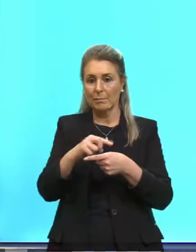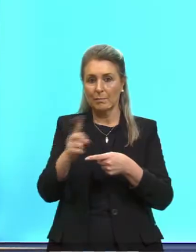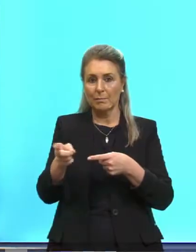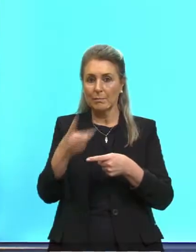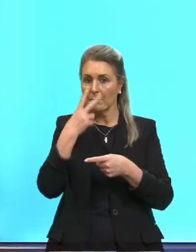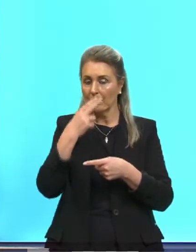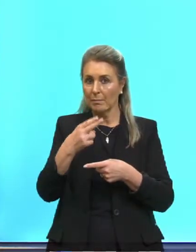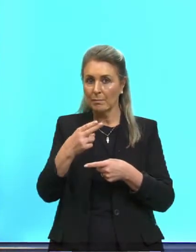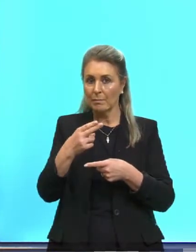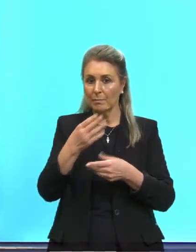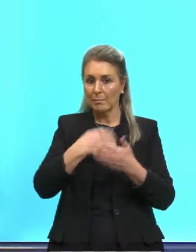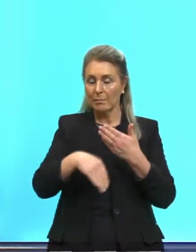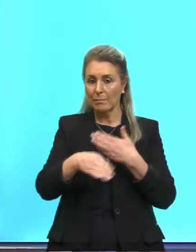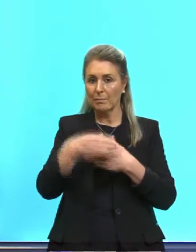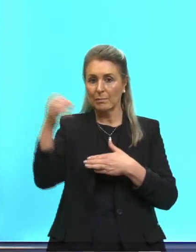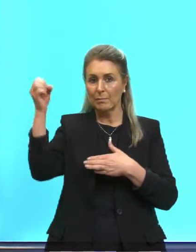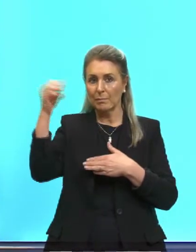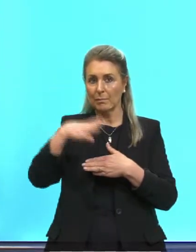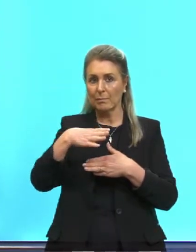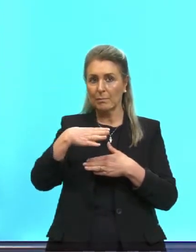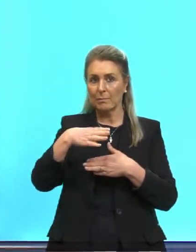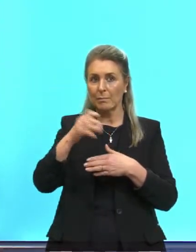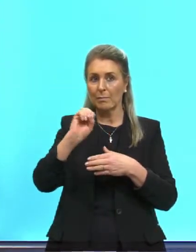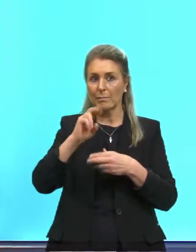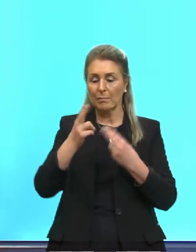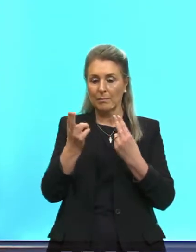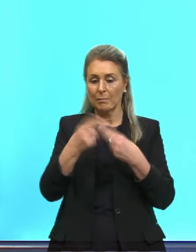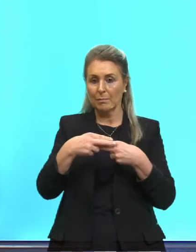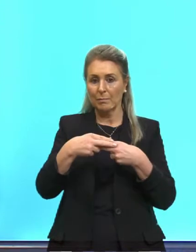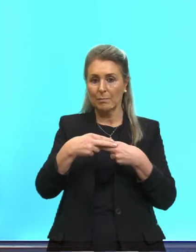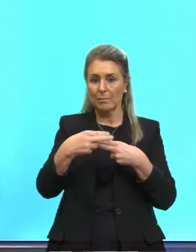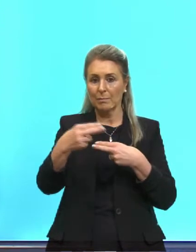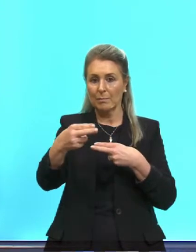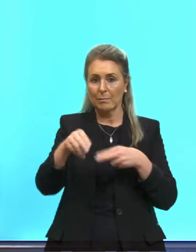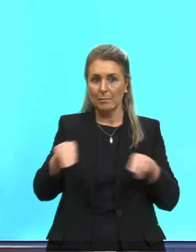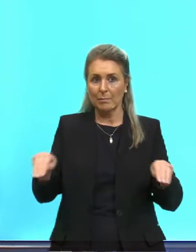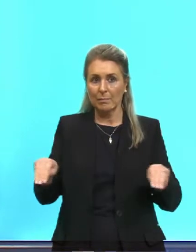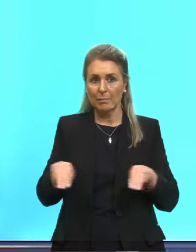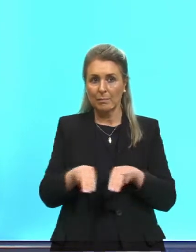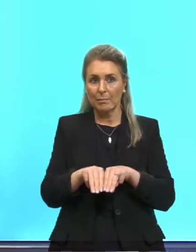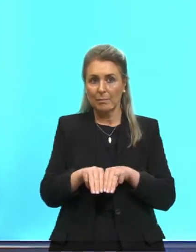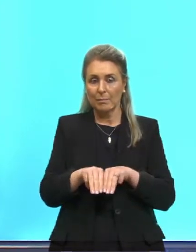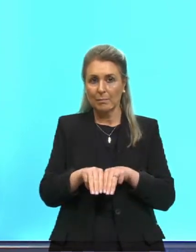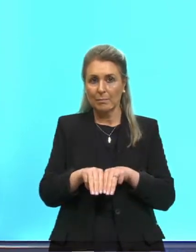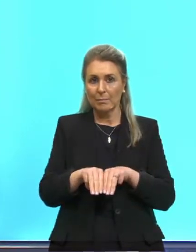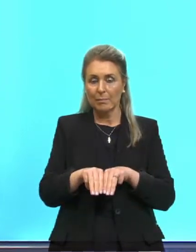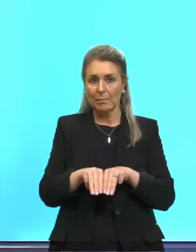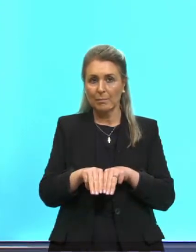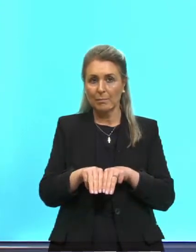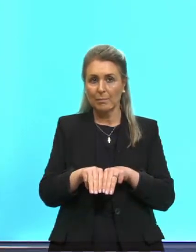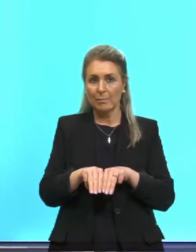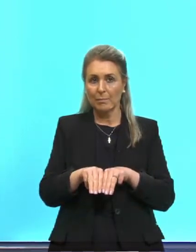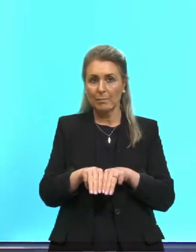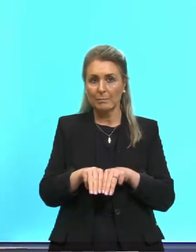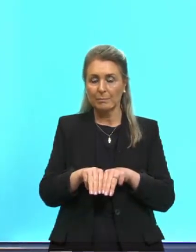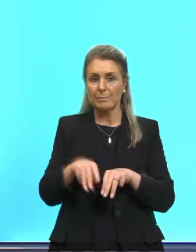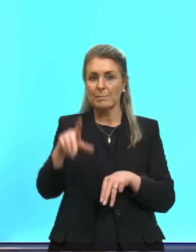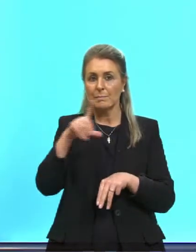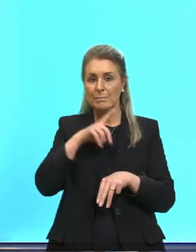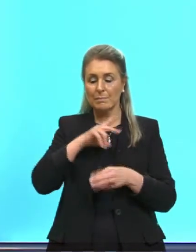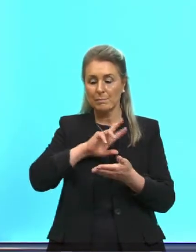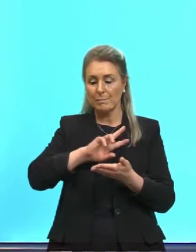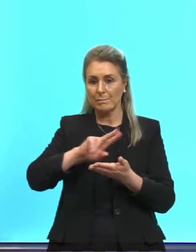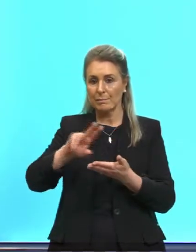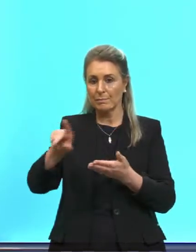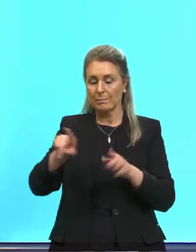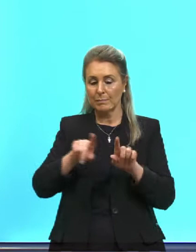Tudo isso aqui é luz. Ou radiação eletromagnética. Então, essa radiação eletromagnética tem vários